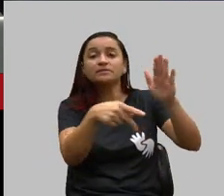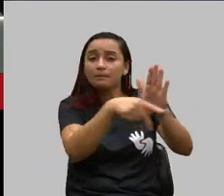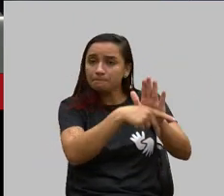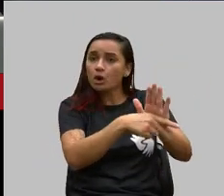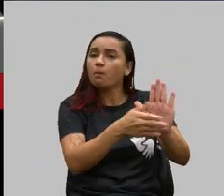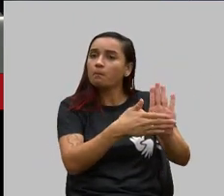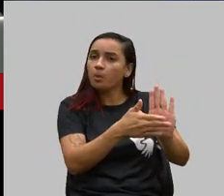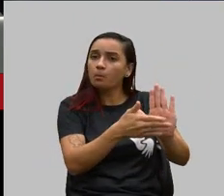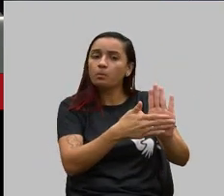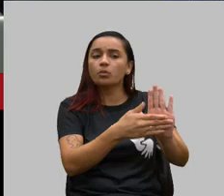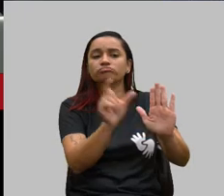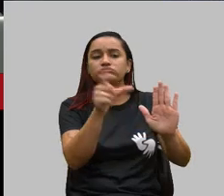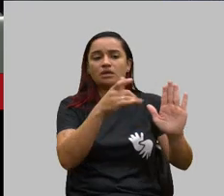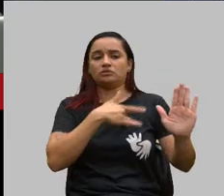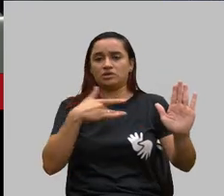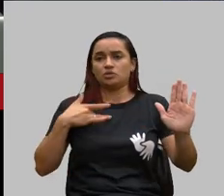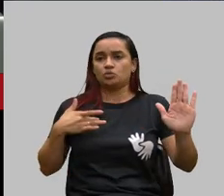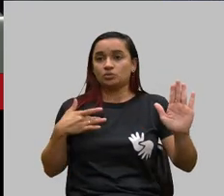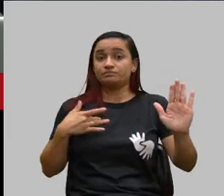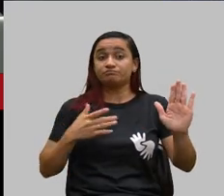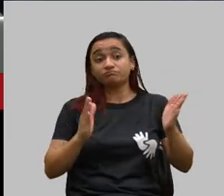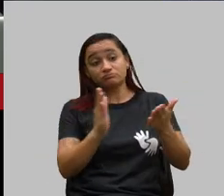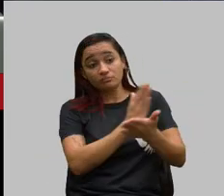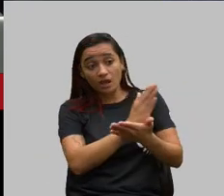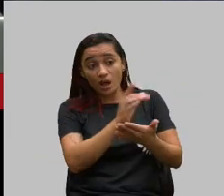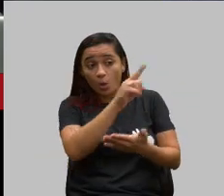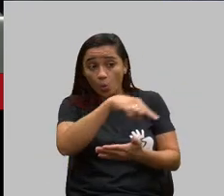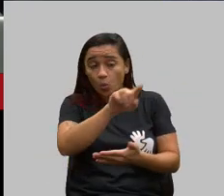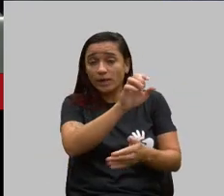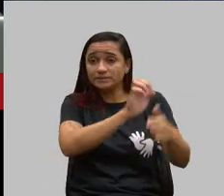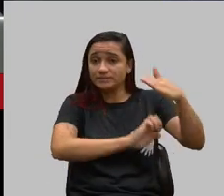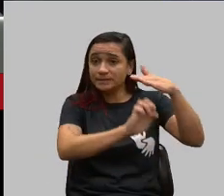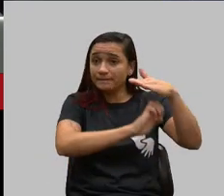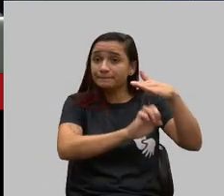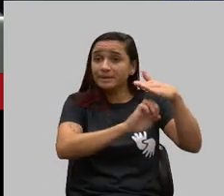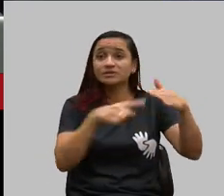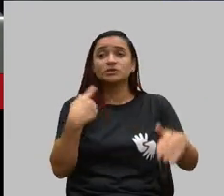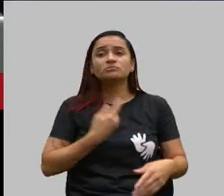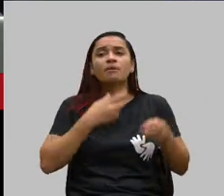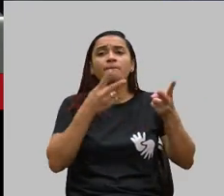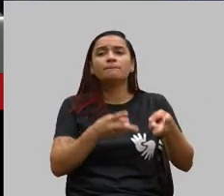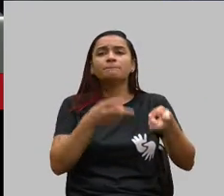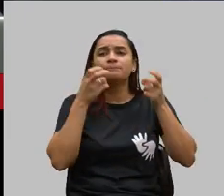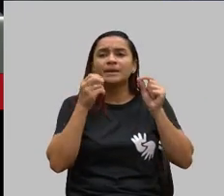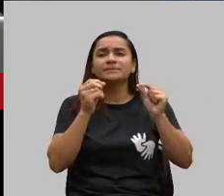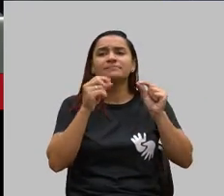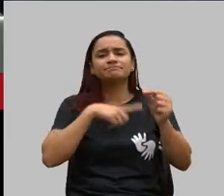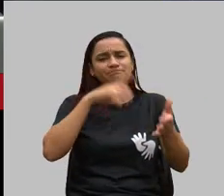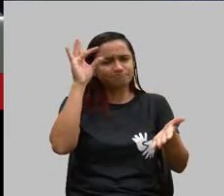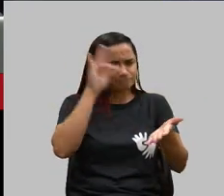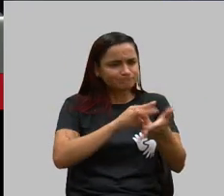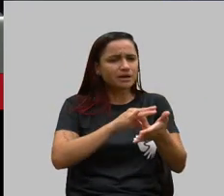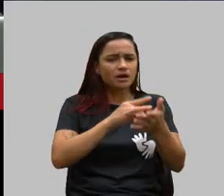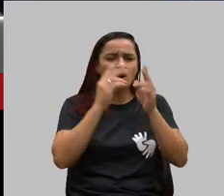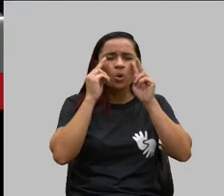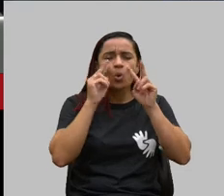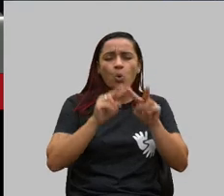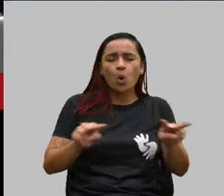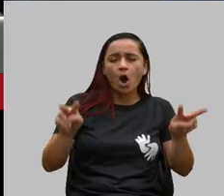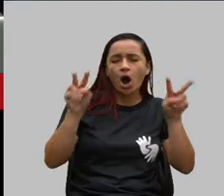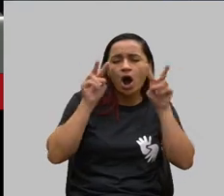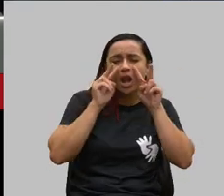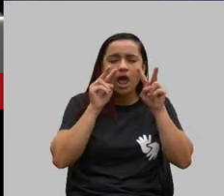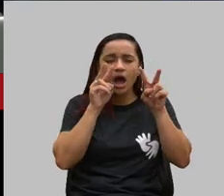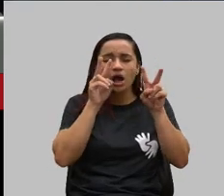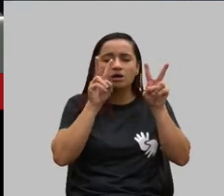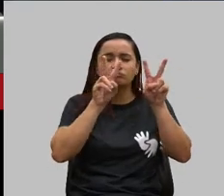E que algumas, apesar de você ver que realmente tem um olhar empresarial em cima